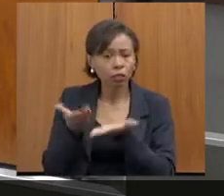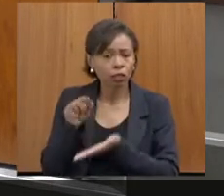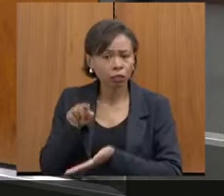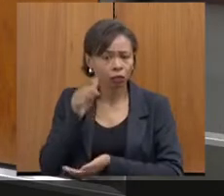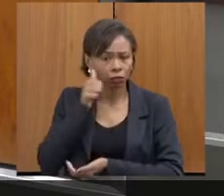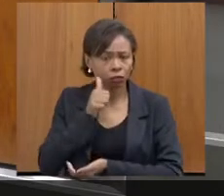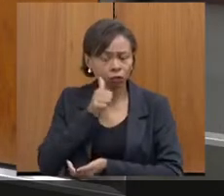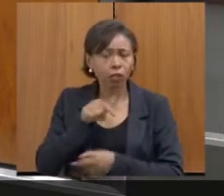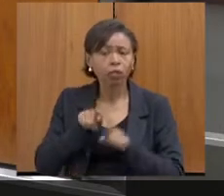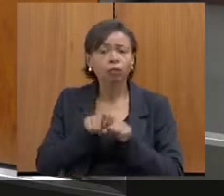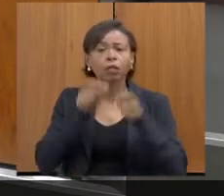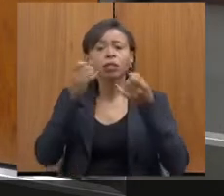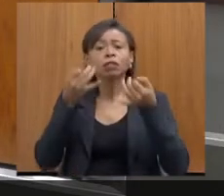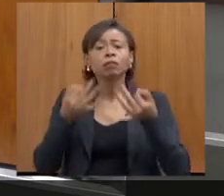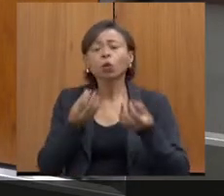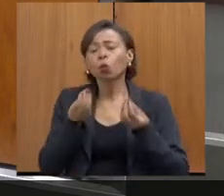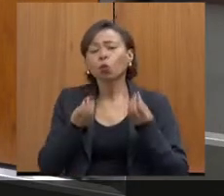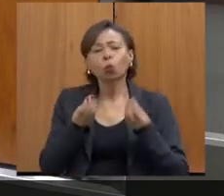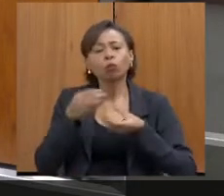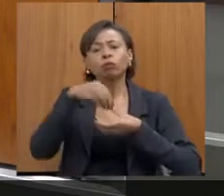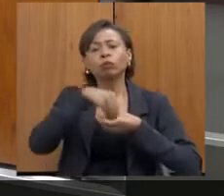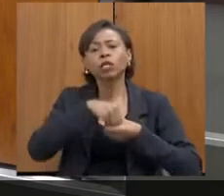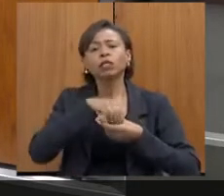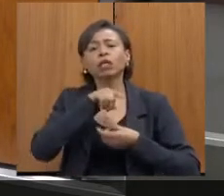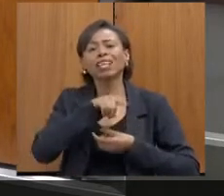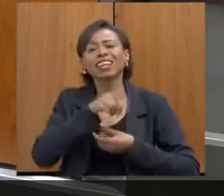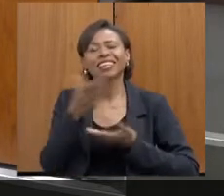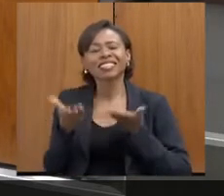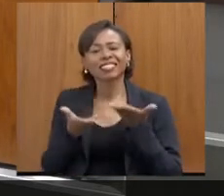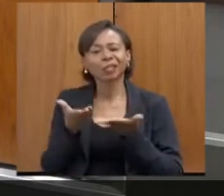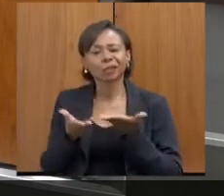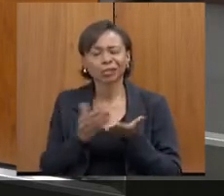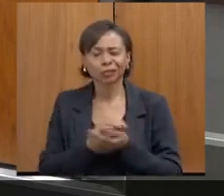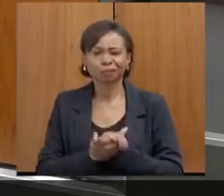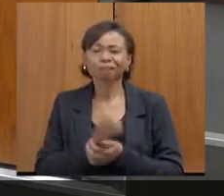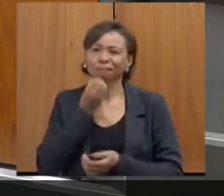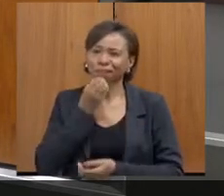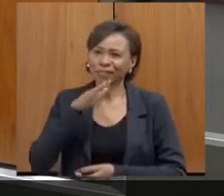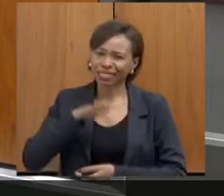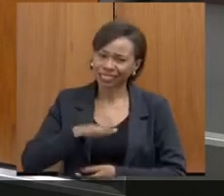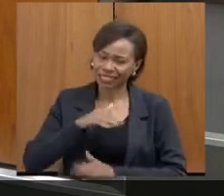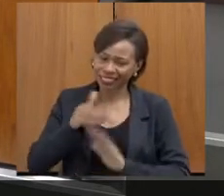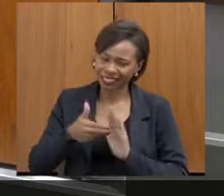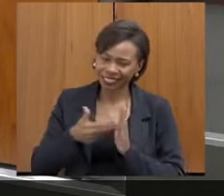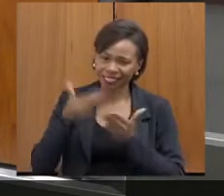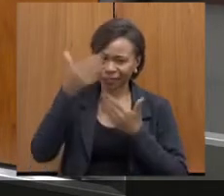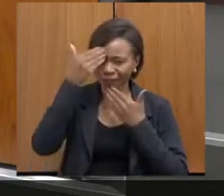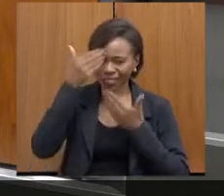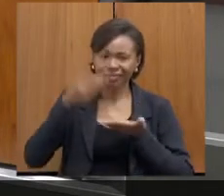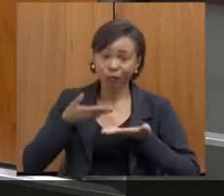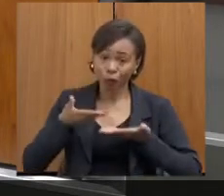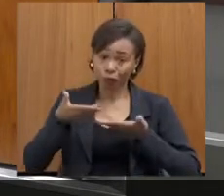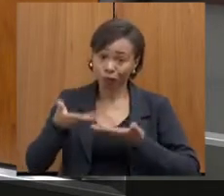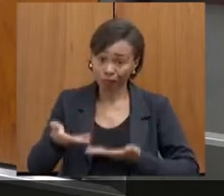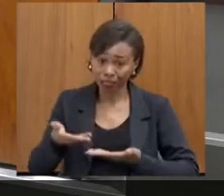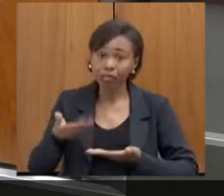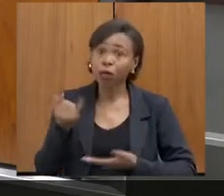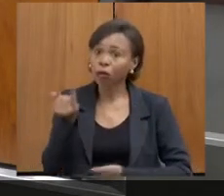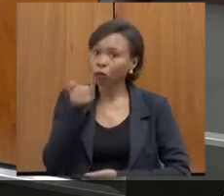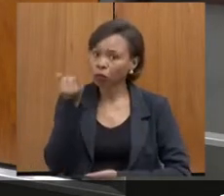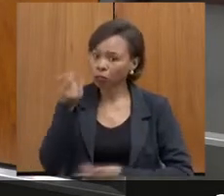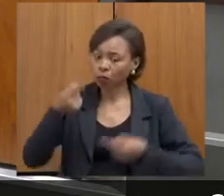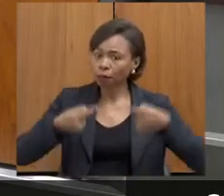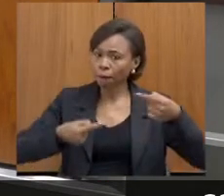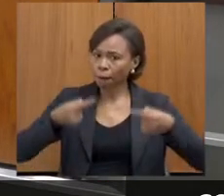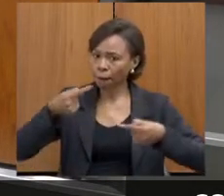realizados os atendimentos na nossa unidade. Boa tarde a todos, a todas. Obrigada pelo convite. acho que é muito importante a gente ter essa discussão